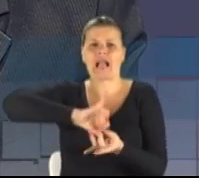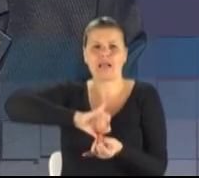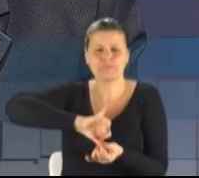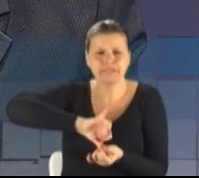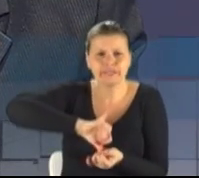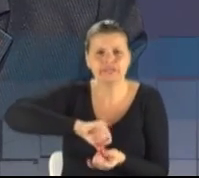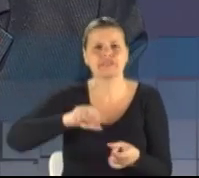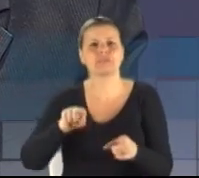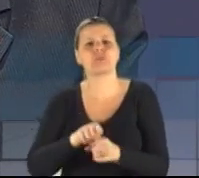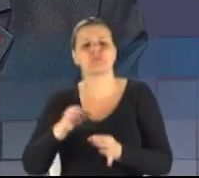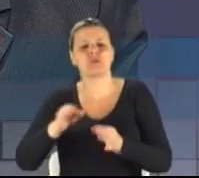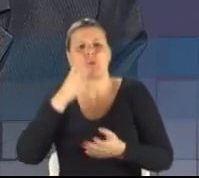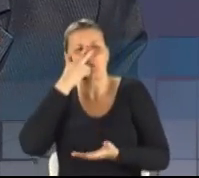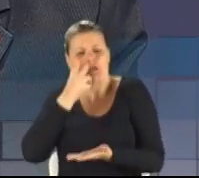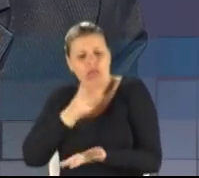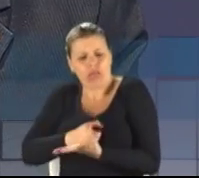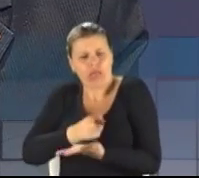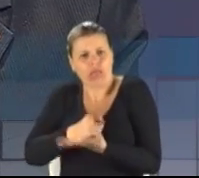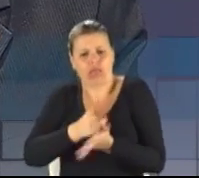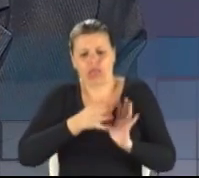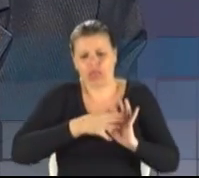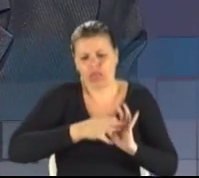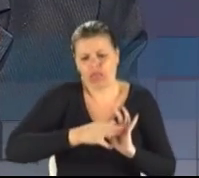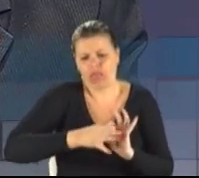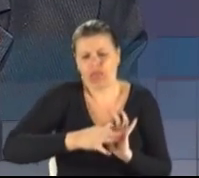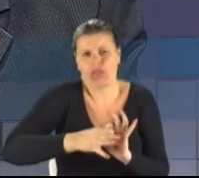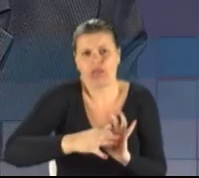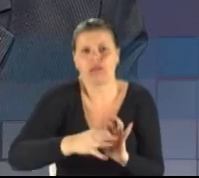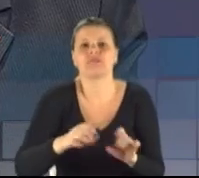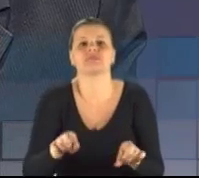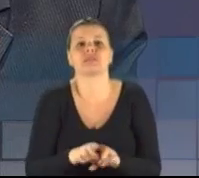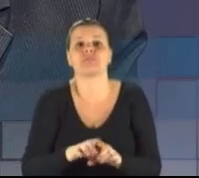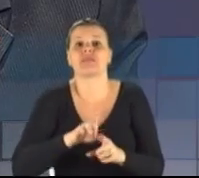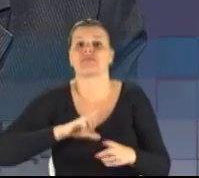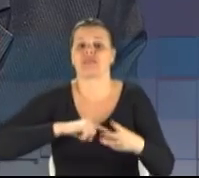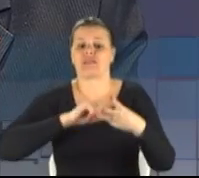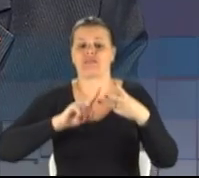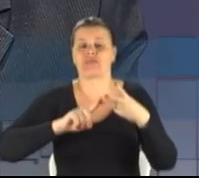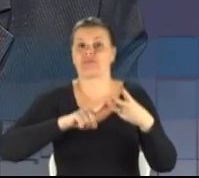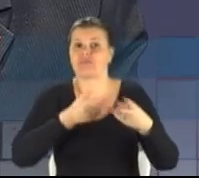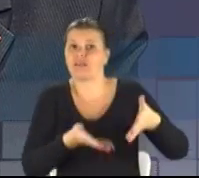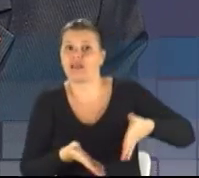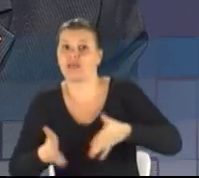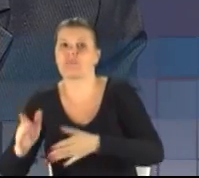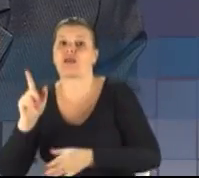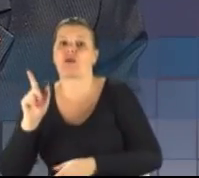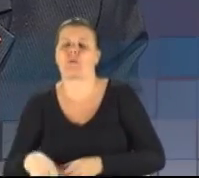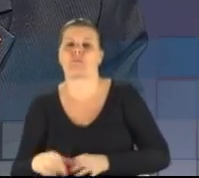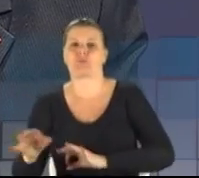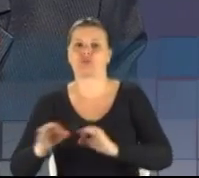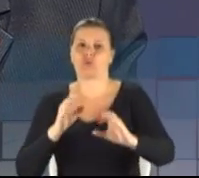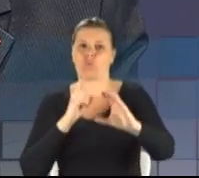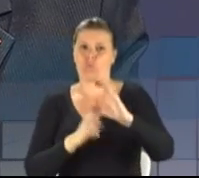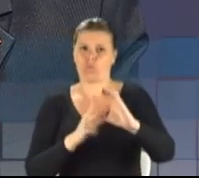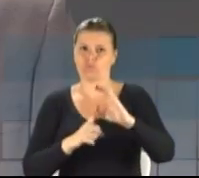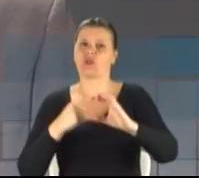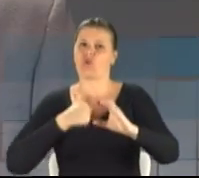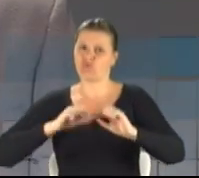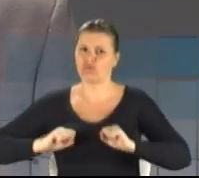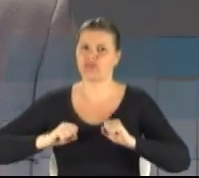continuista, de forma que existe um terceiro caminho que é o projeto comunista, que eu vou defender aqui.